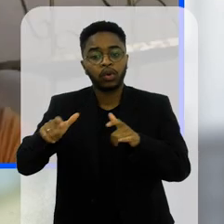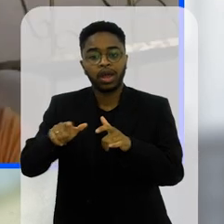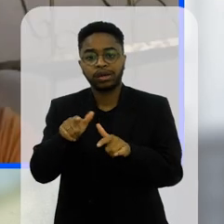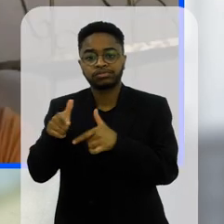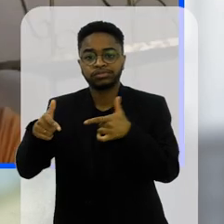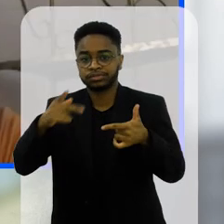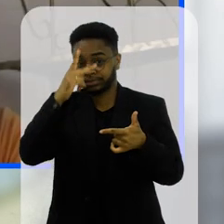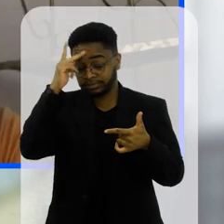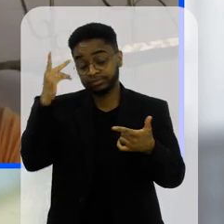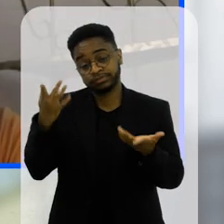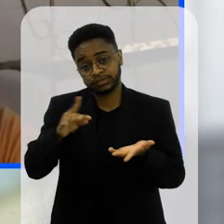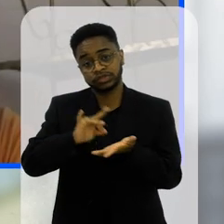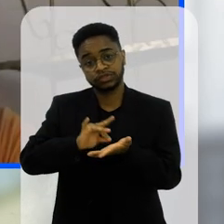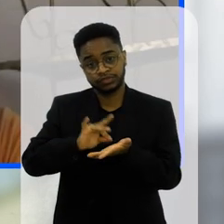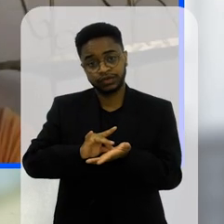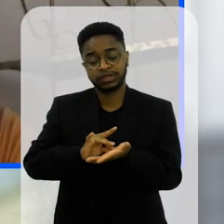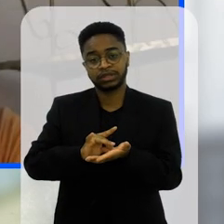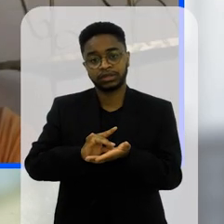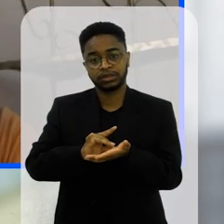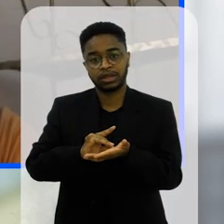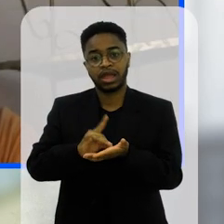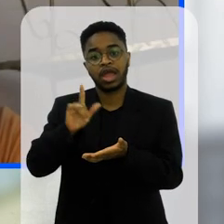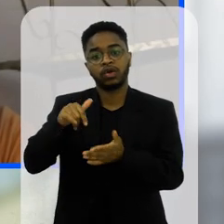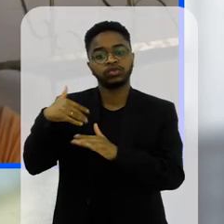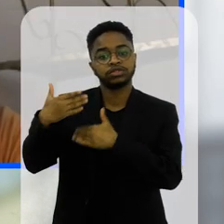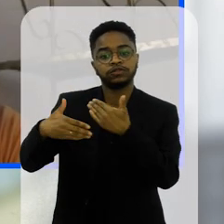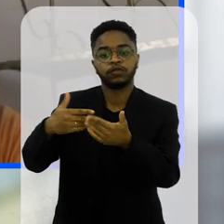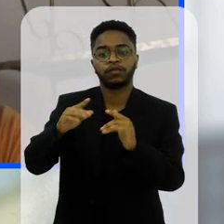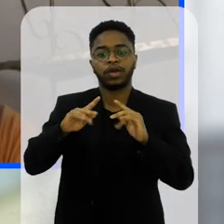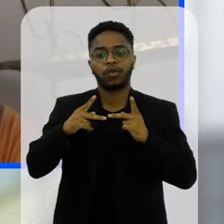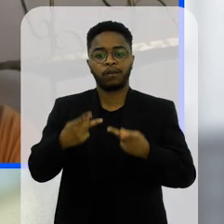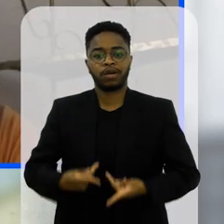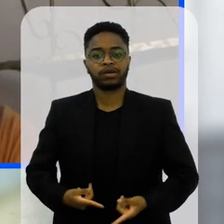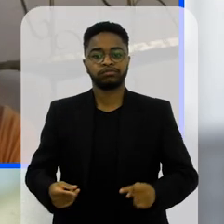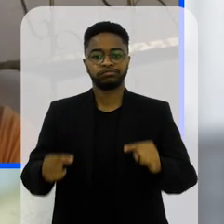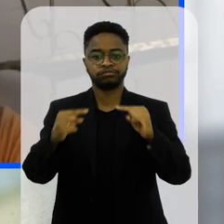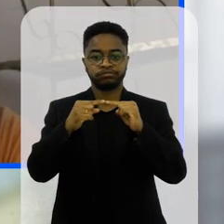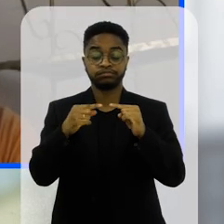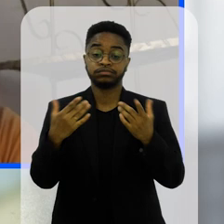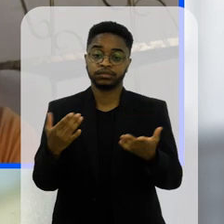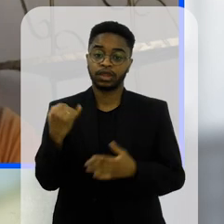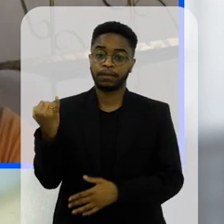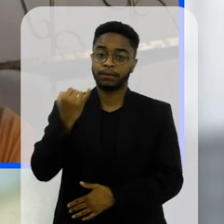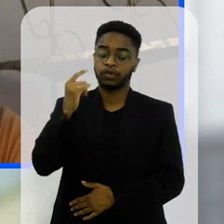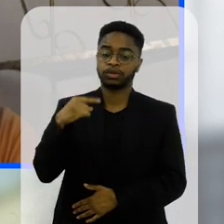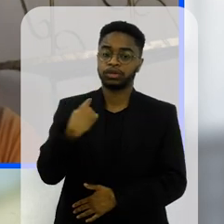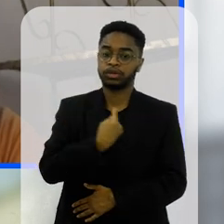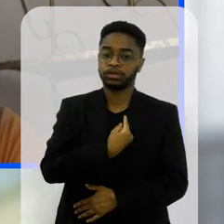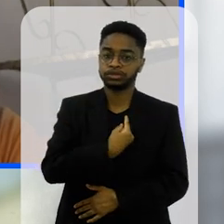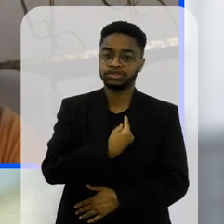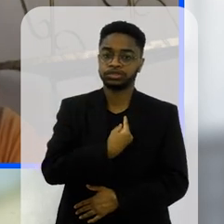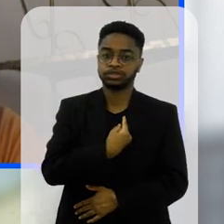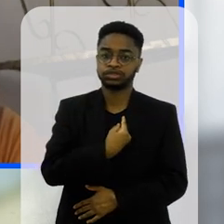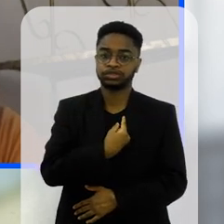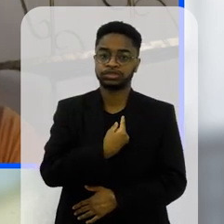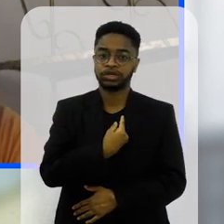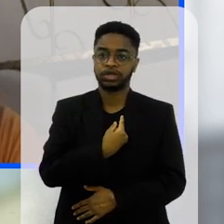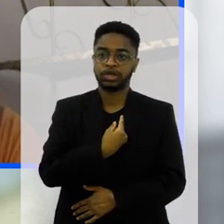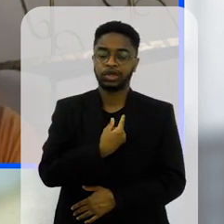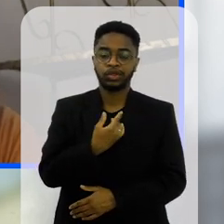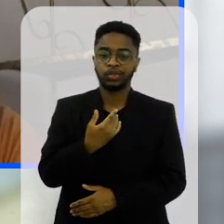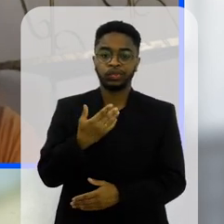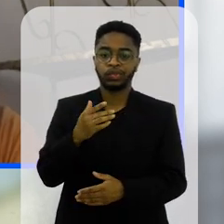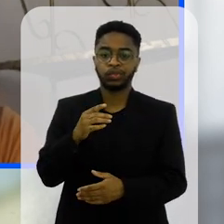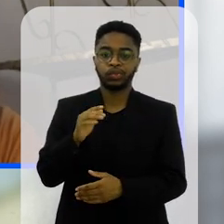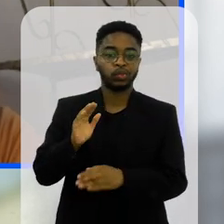tá falando aqui é de fato de desenvolvimento humano né então é muito importante que a gente não atravessa essa